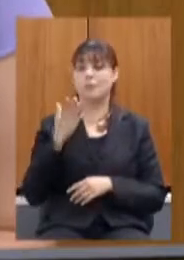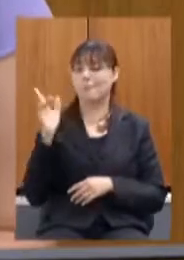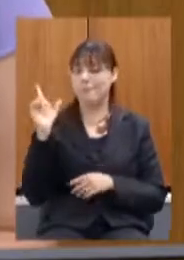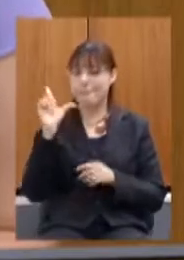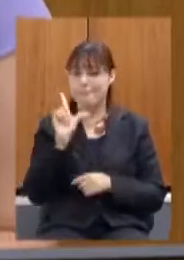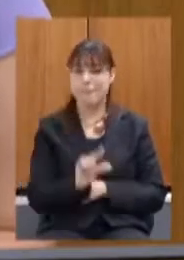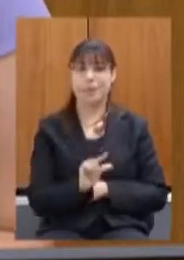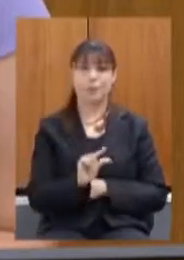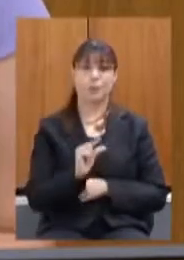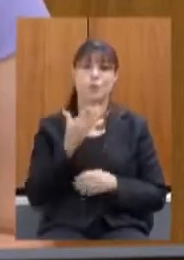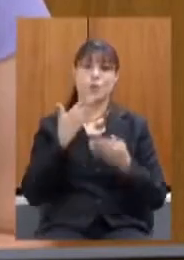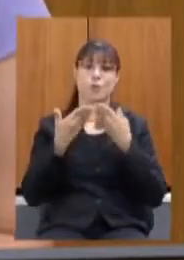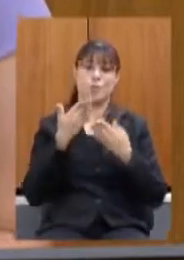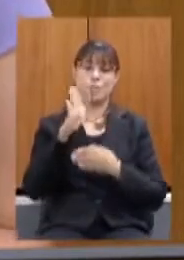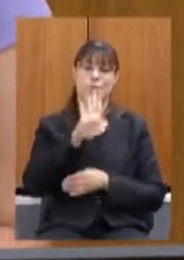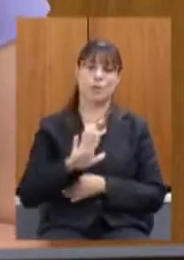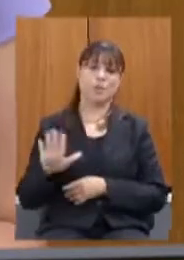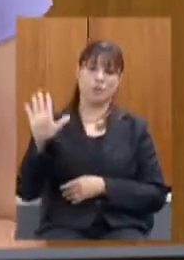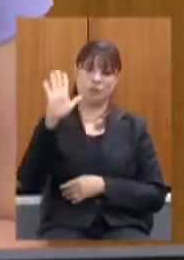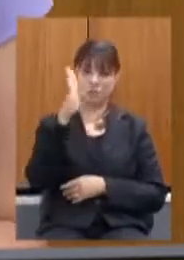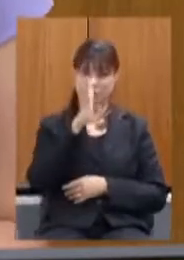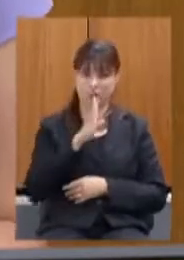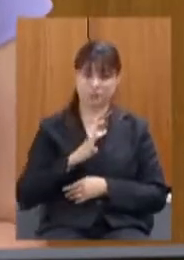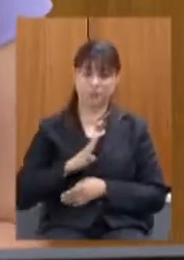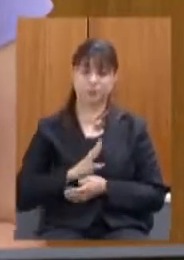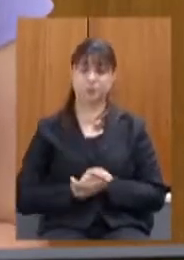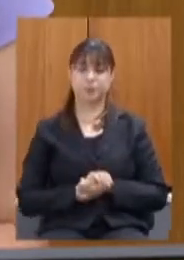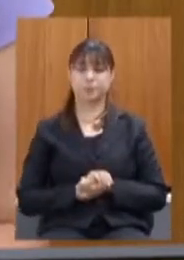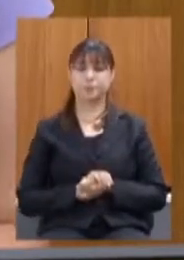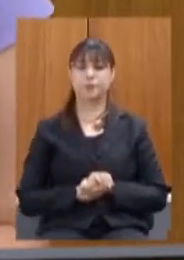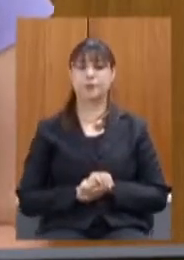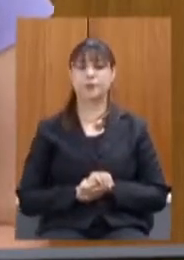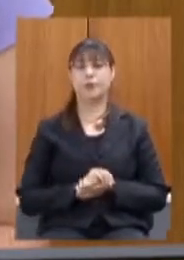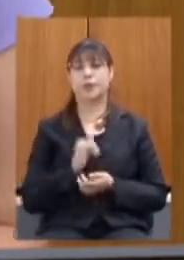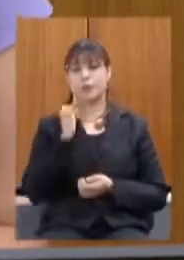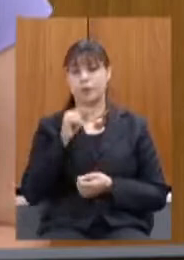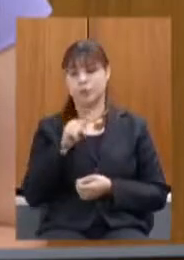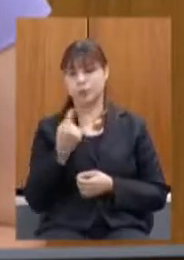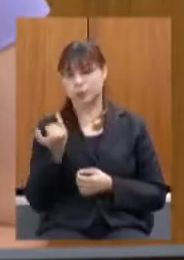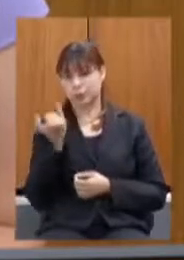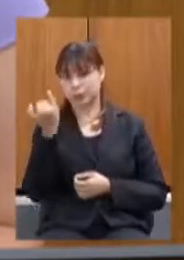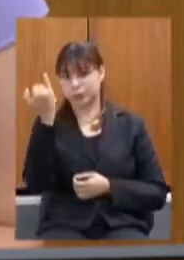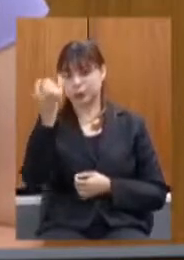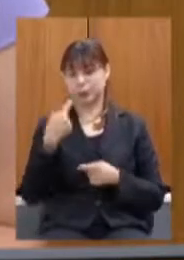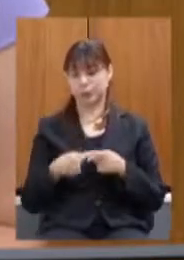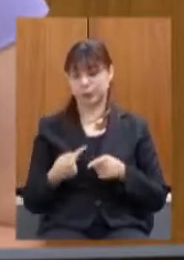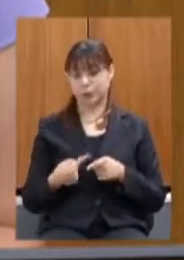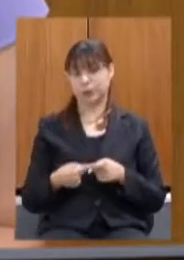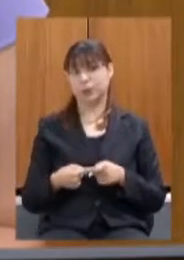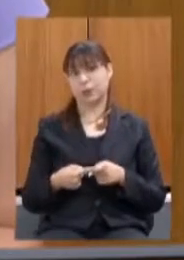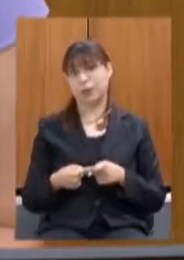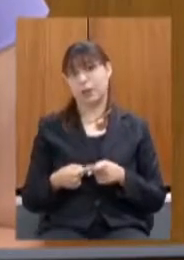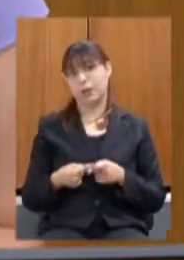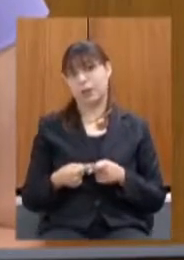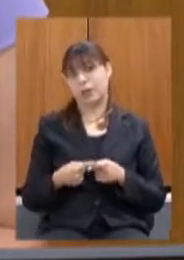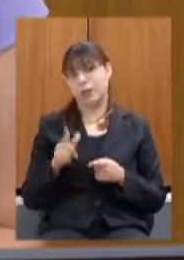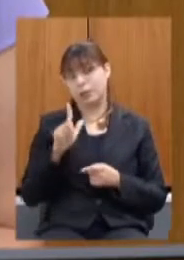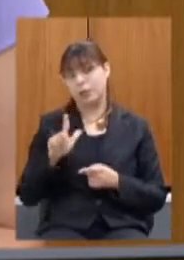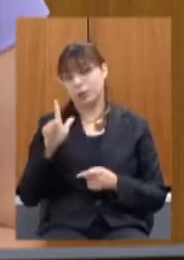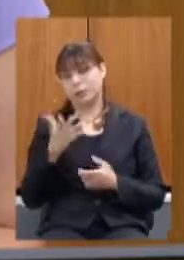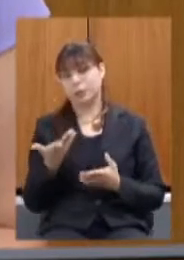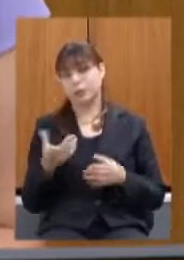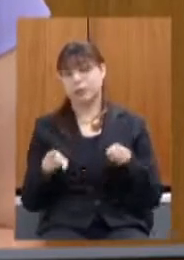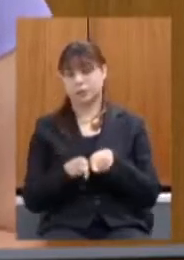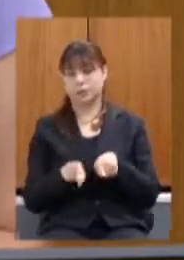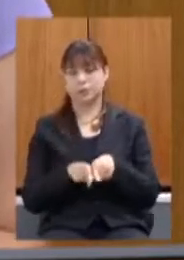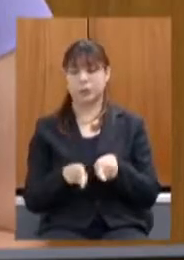a pandemia de todo o país esses pontos são importantes da gente mencionar porque claro que isso está relacionado também com toda a